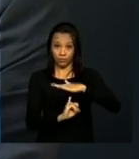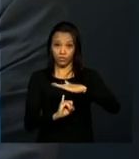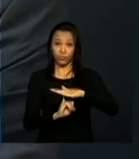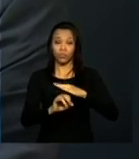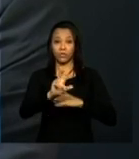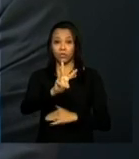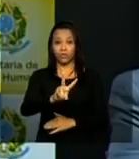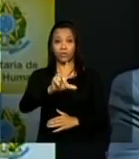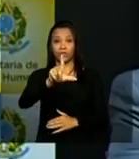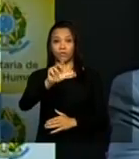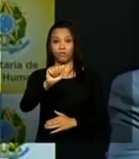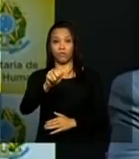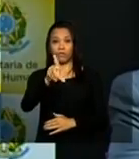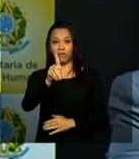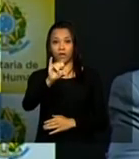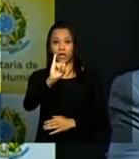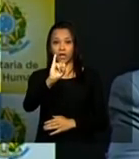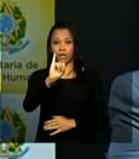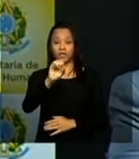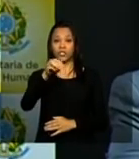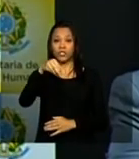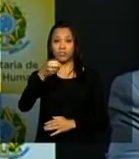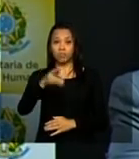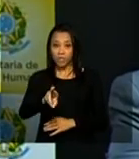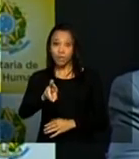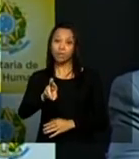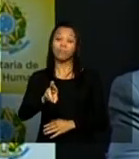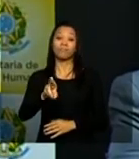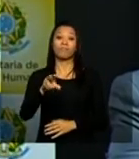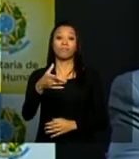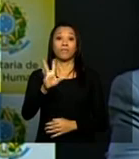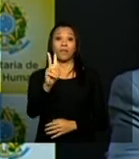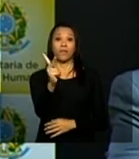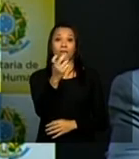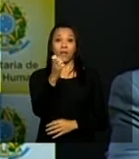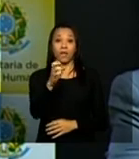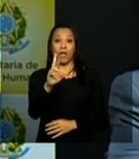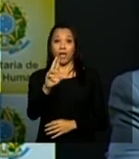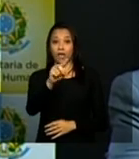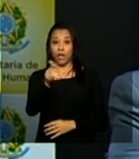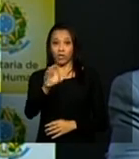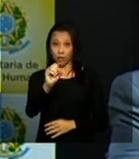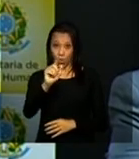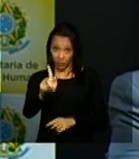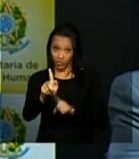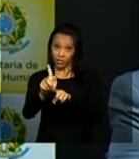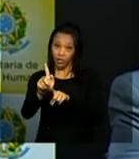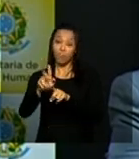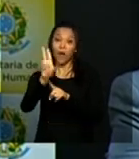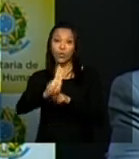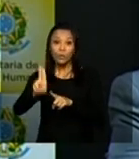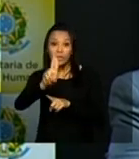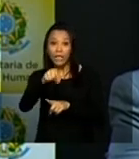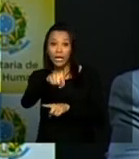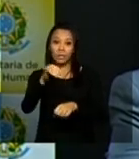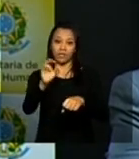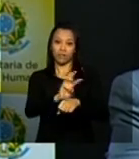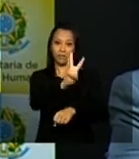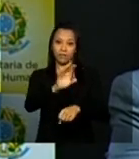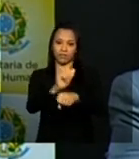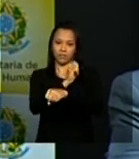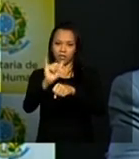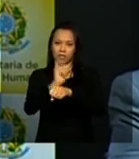o motor da sua vida para que outros também que perderam pais maridos